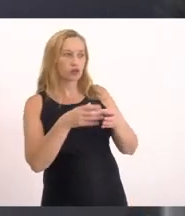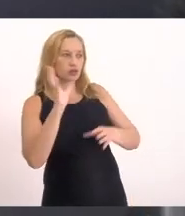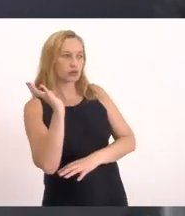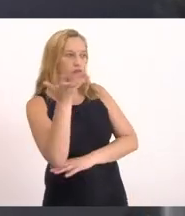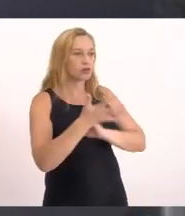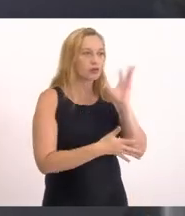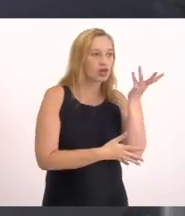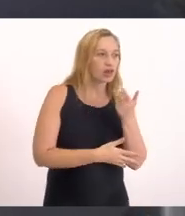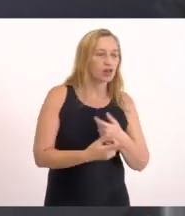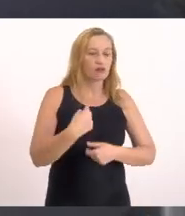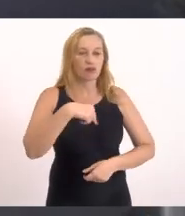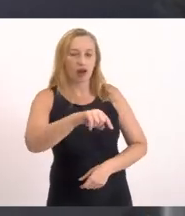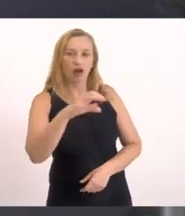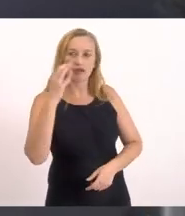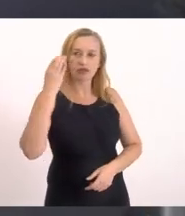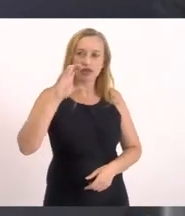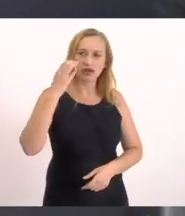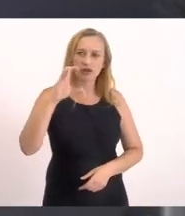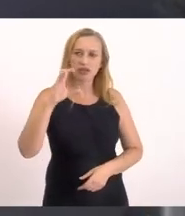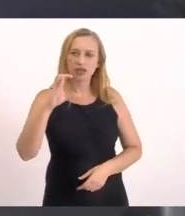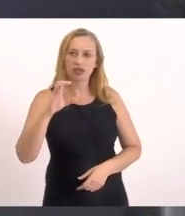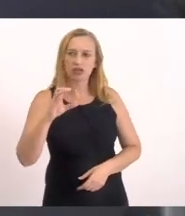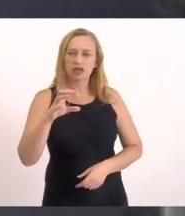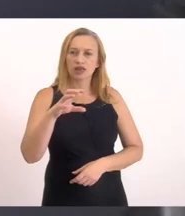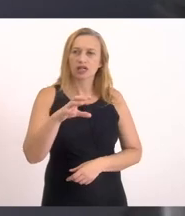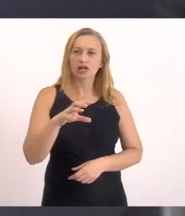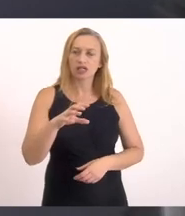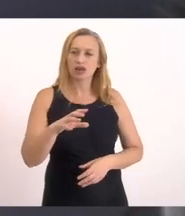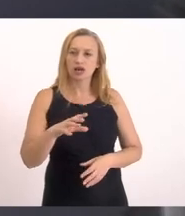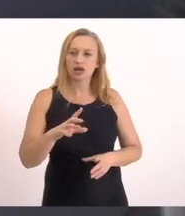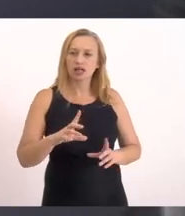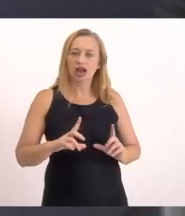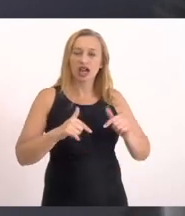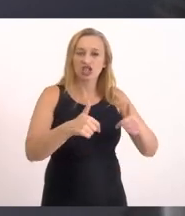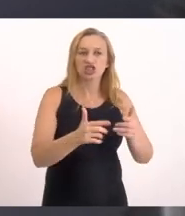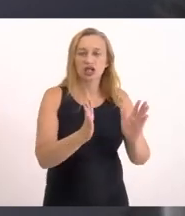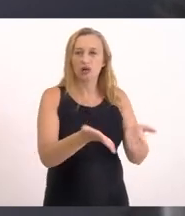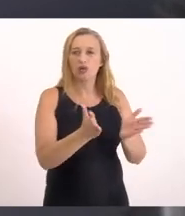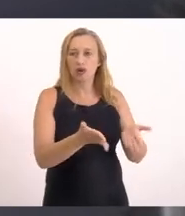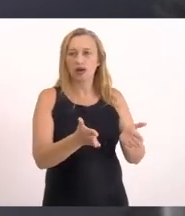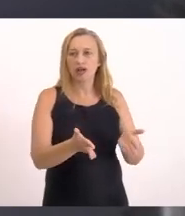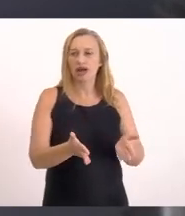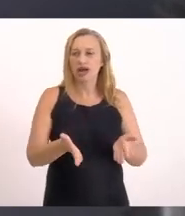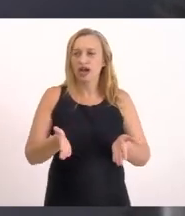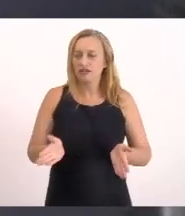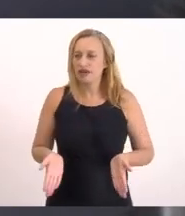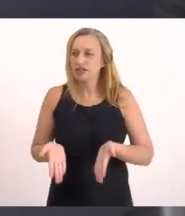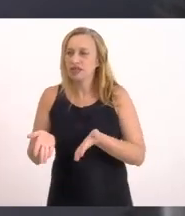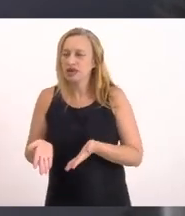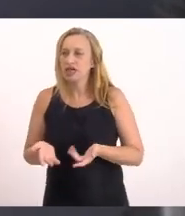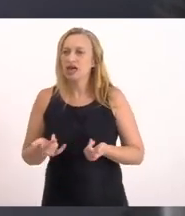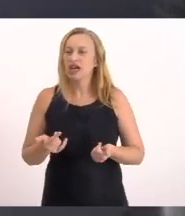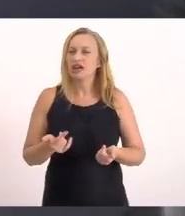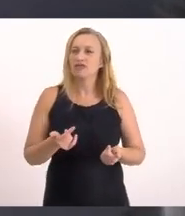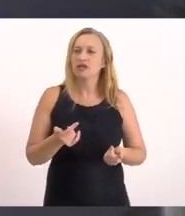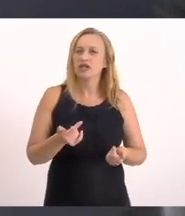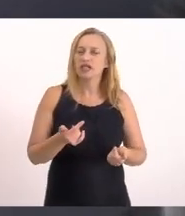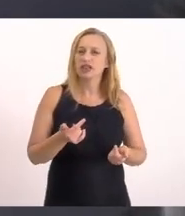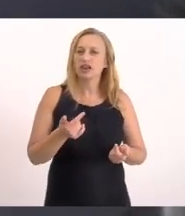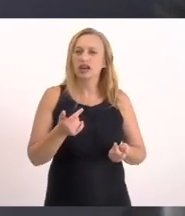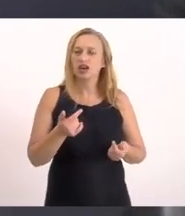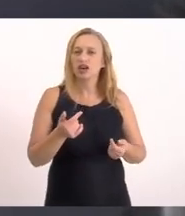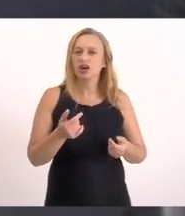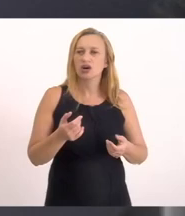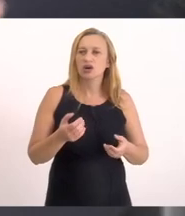Pisou lá em Niterói Botaram uma máquina lá E fica esse jogo De empurro, empurro Em Niterói Com INEA Fica esse jogo De empurro,